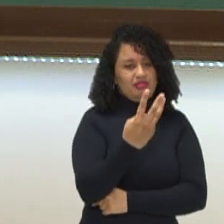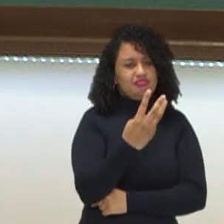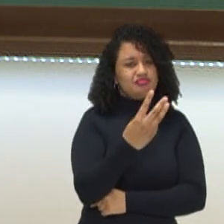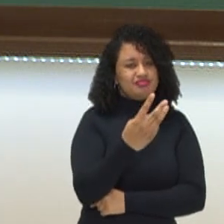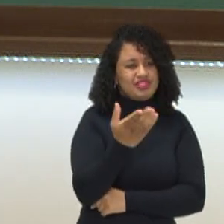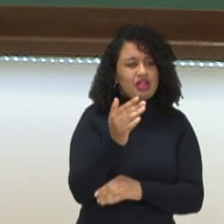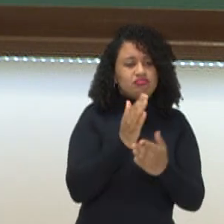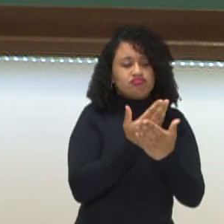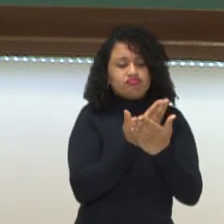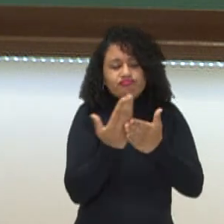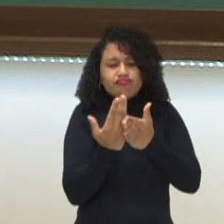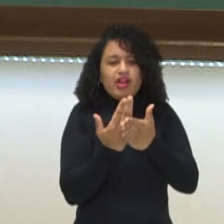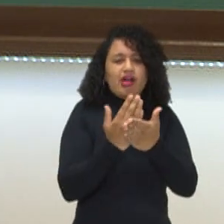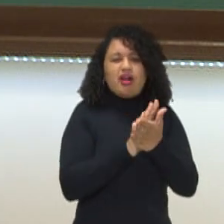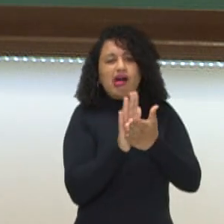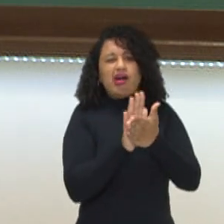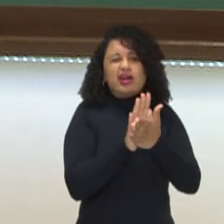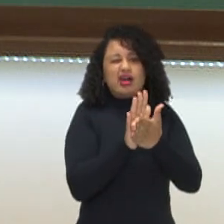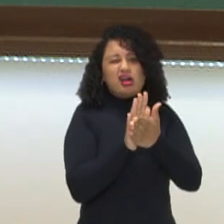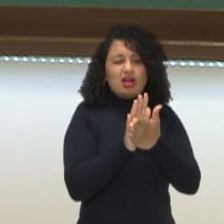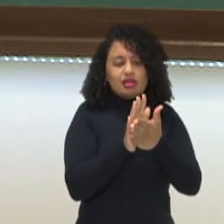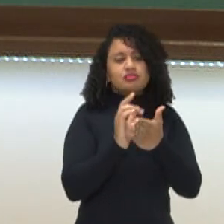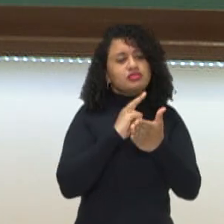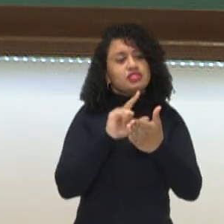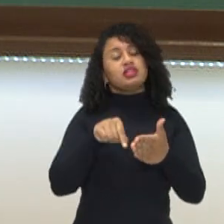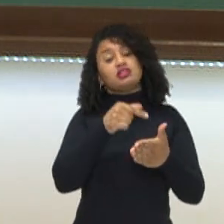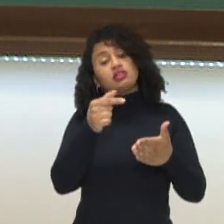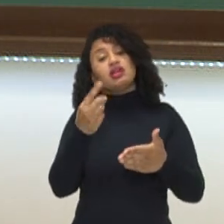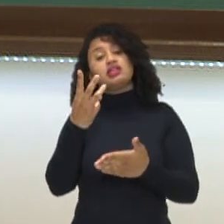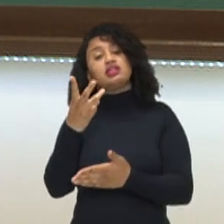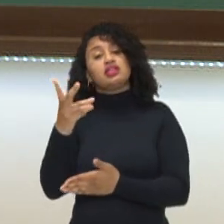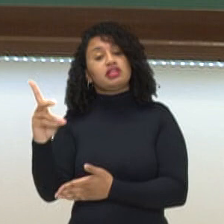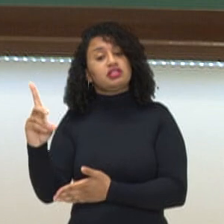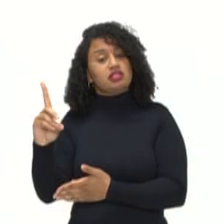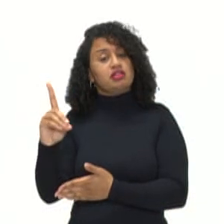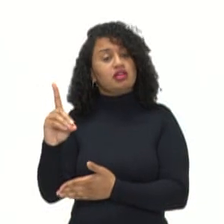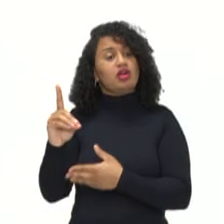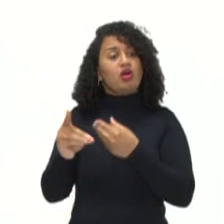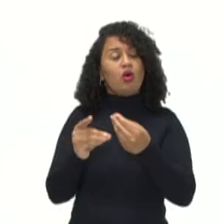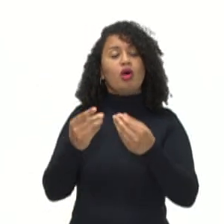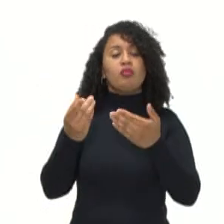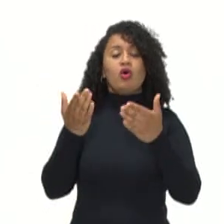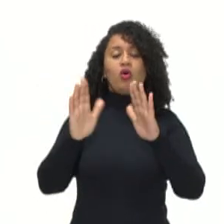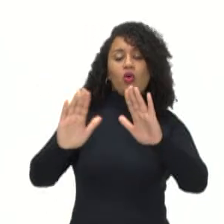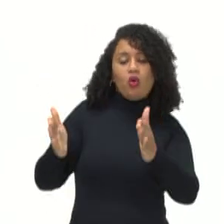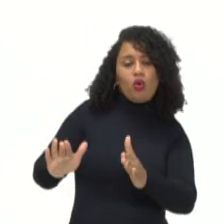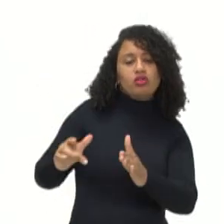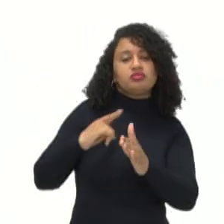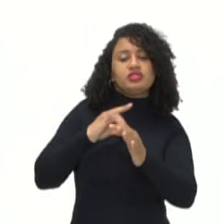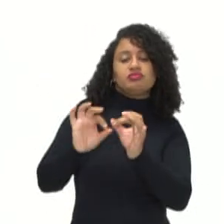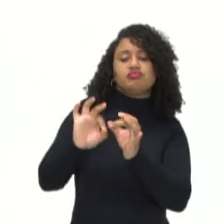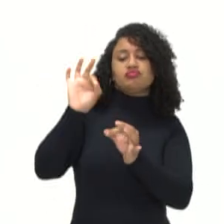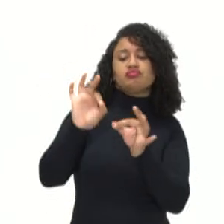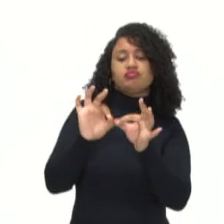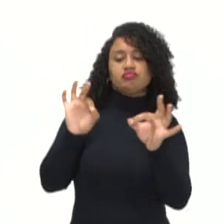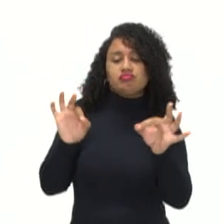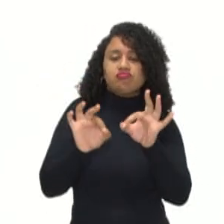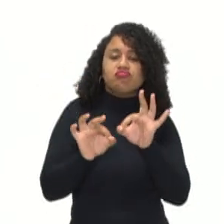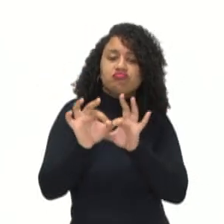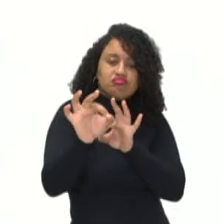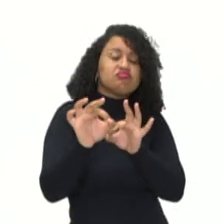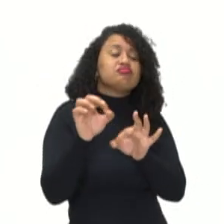ele sem profundidade, sem esse volume. E o Mario em 3D, né? Que está o corpo ali com altura, largura e